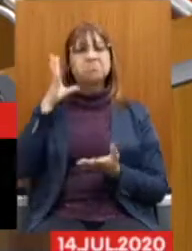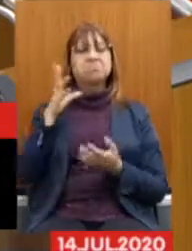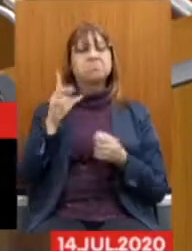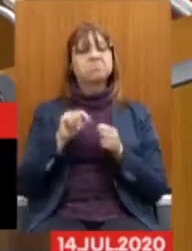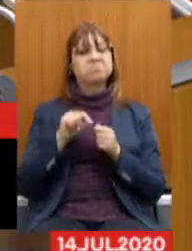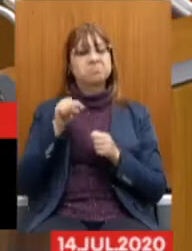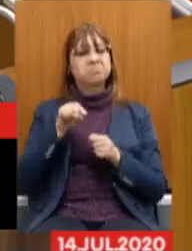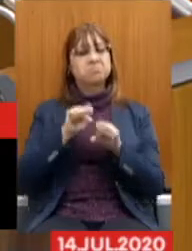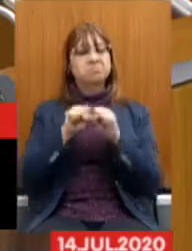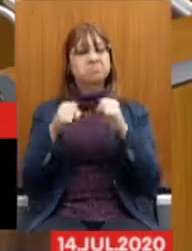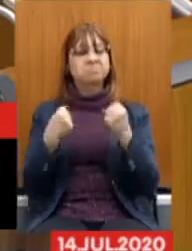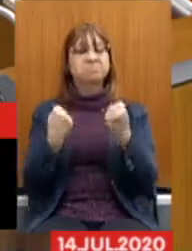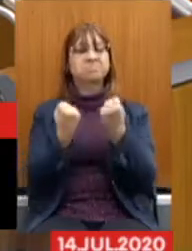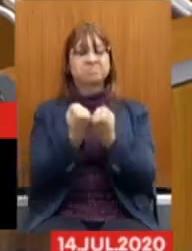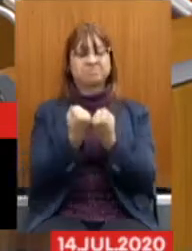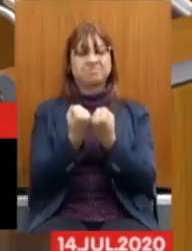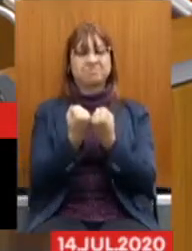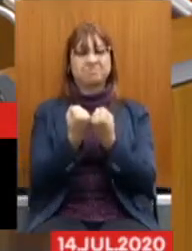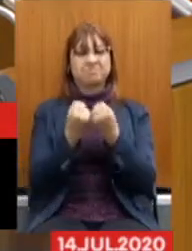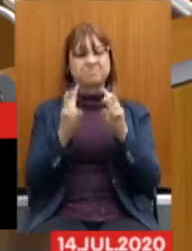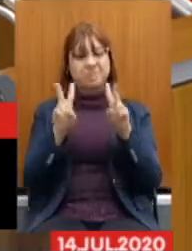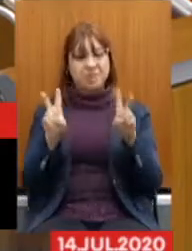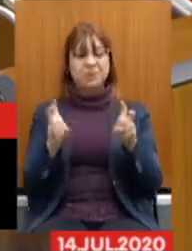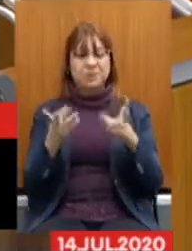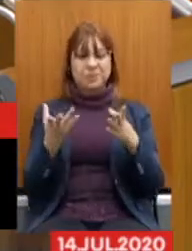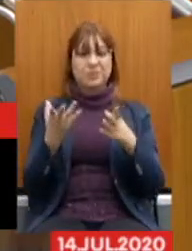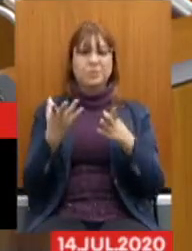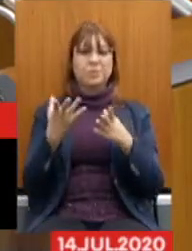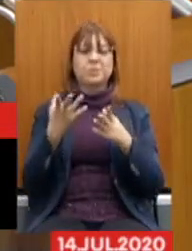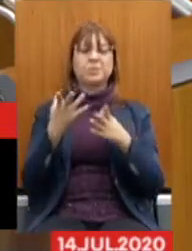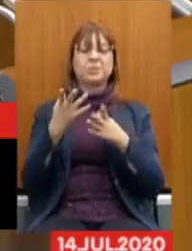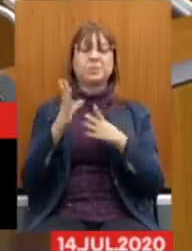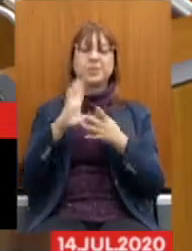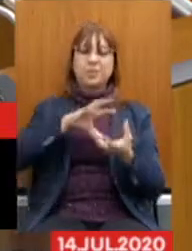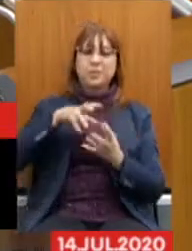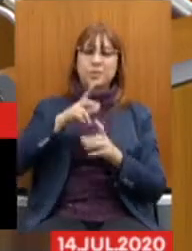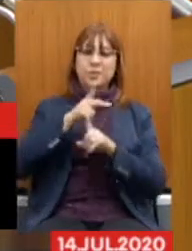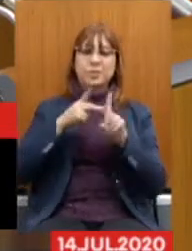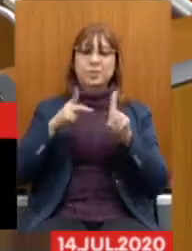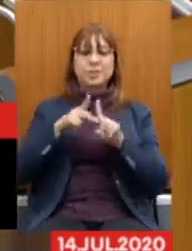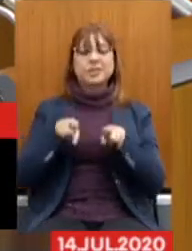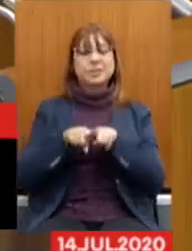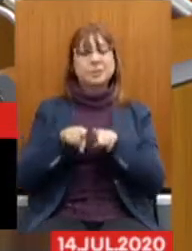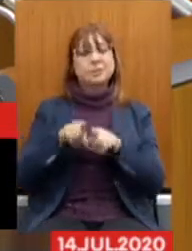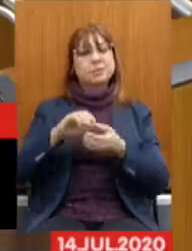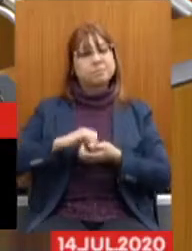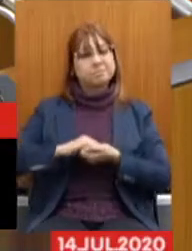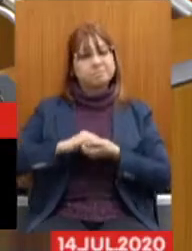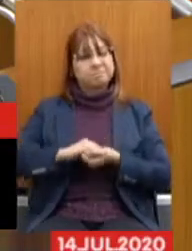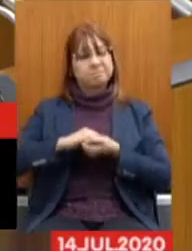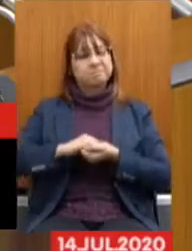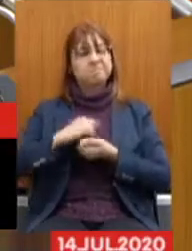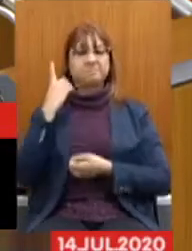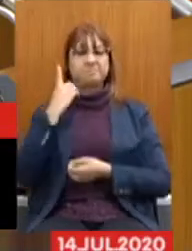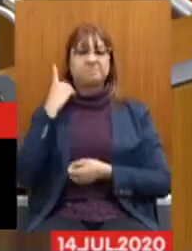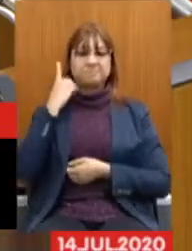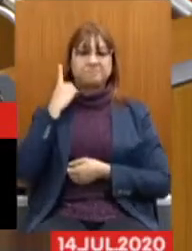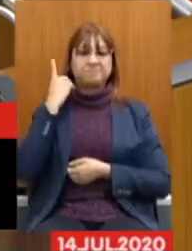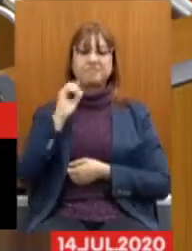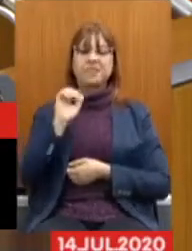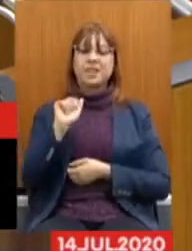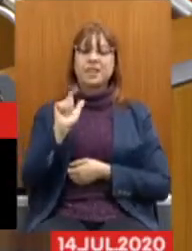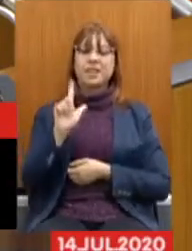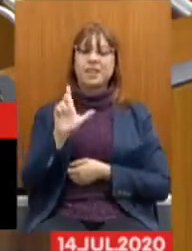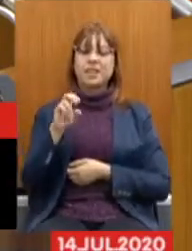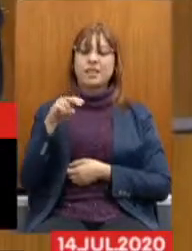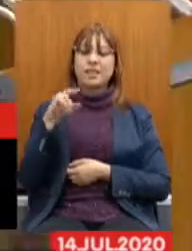previdência dos servidores públicos do Estado de Minas Gerais. Cumprimento o deputado Alencar da